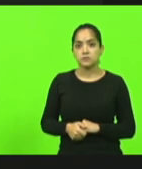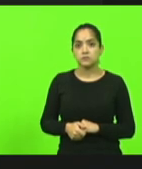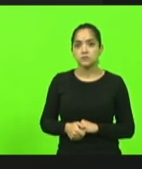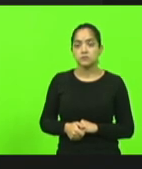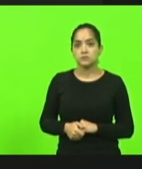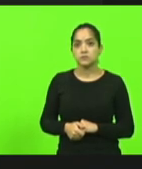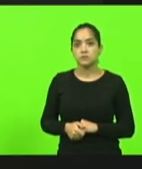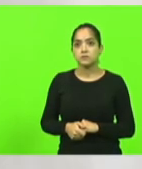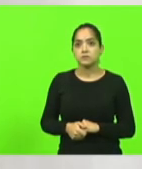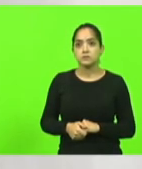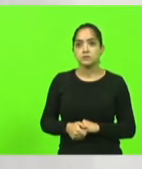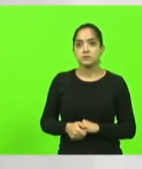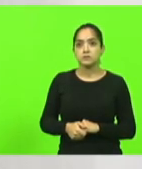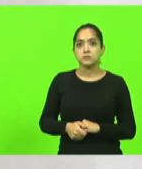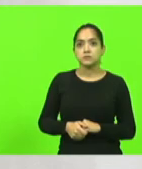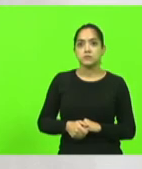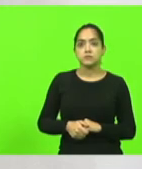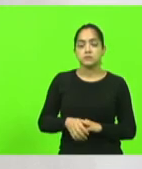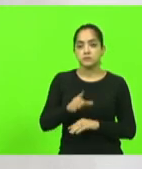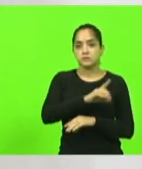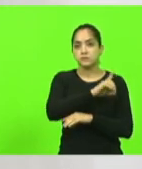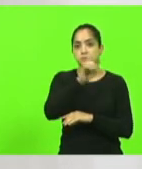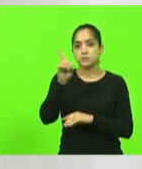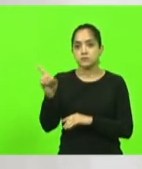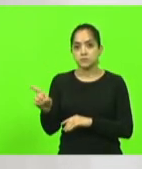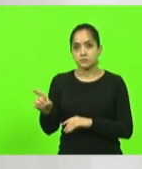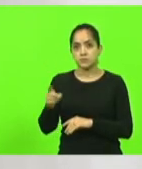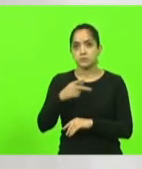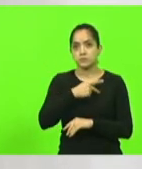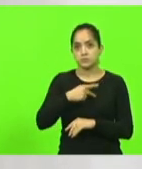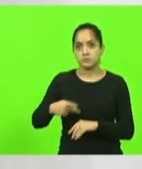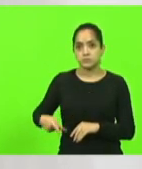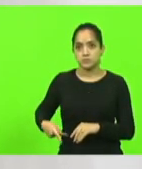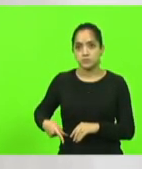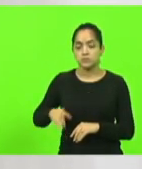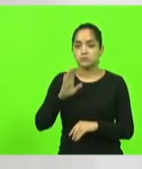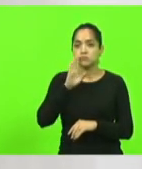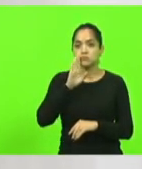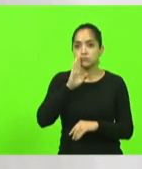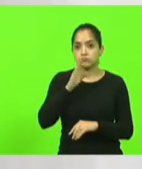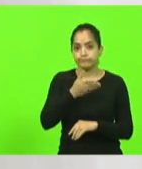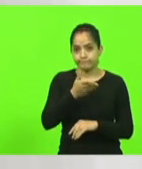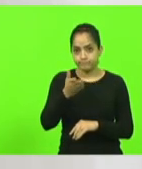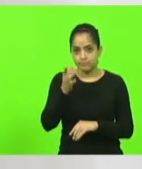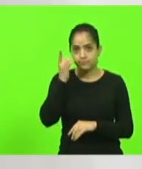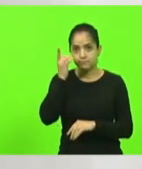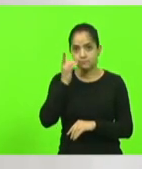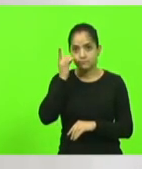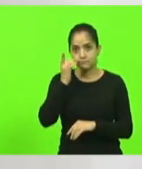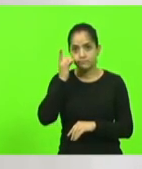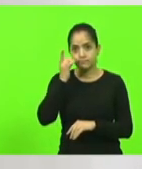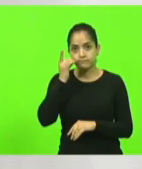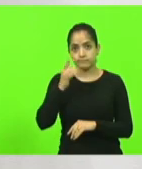Bom dia, presidente Berlanda, bom dia a todos, demais colegas deputados.